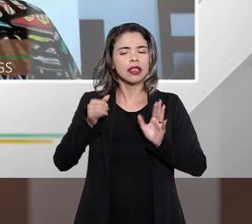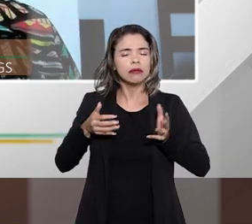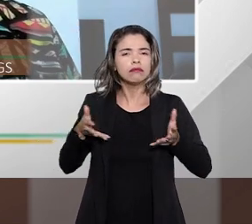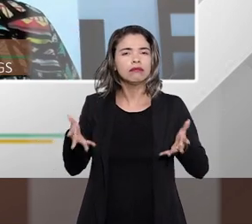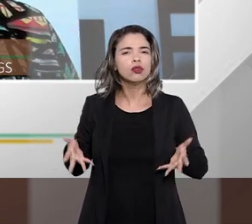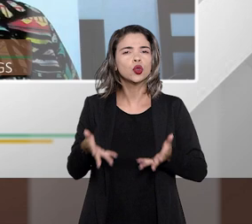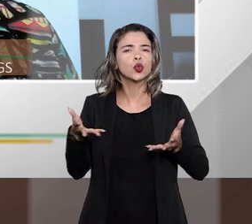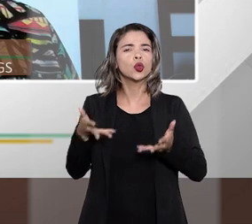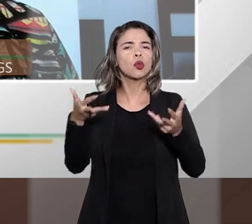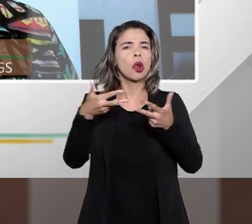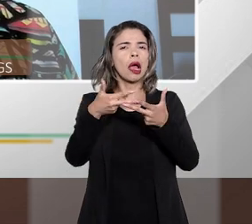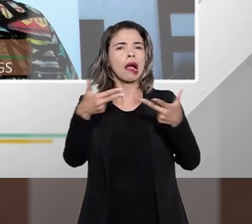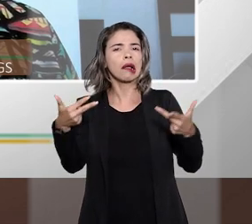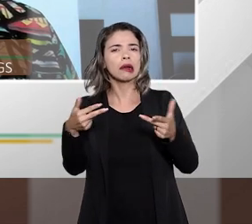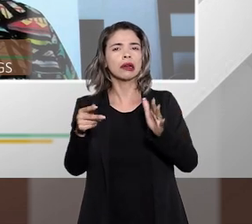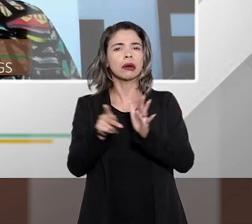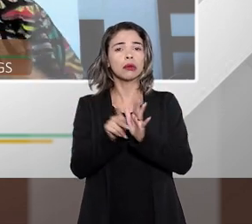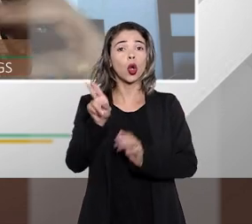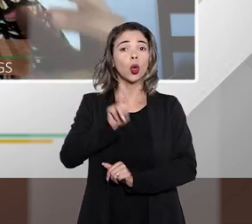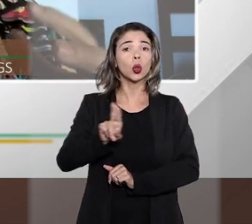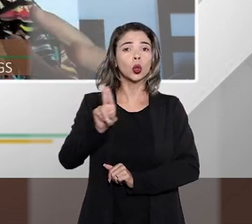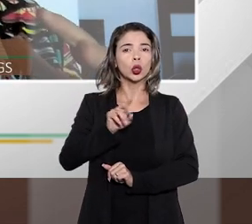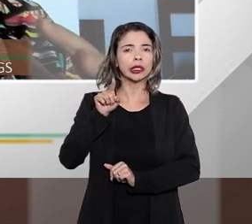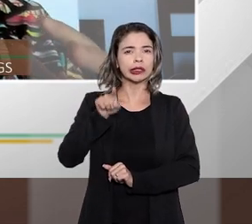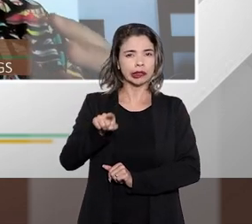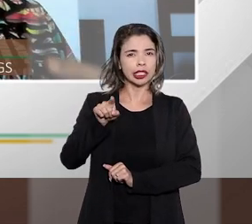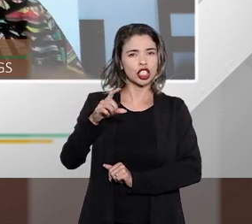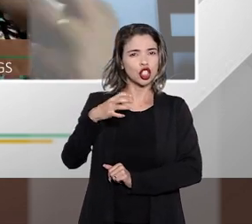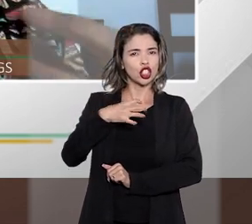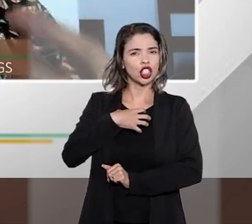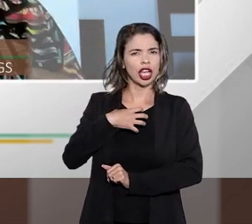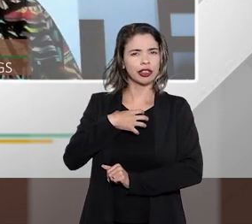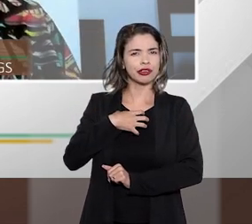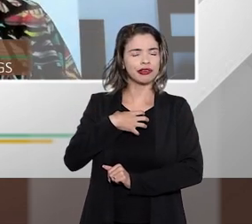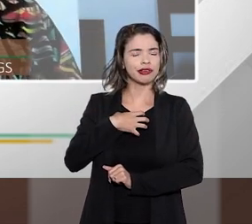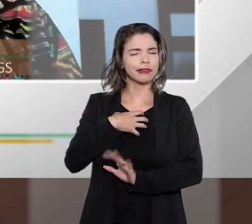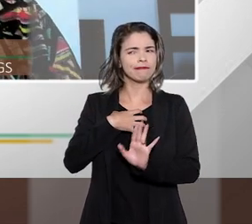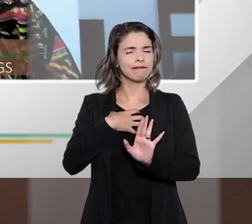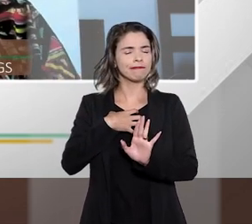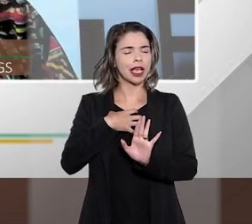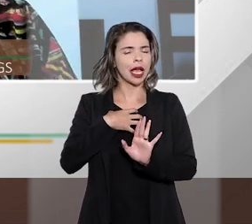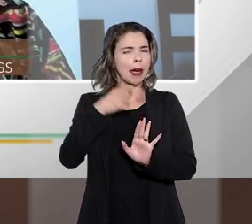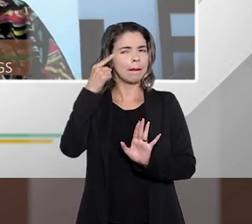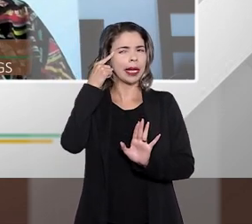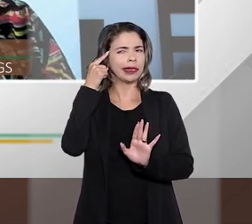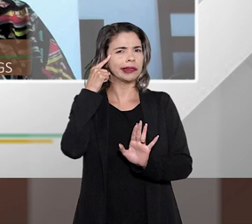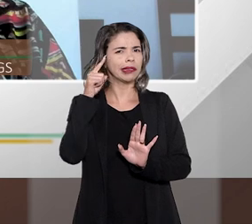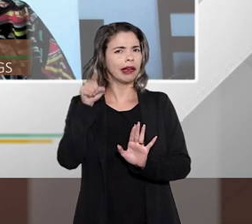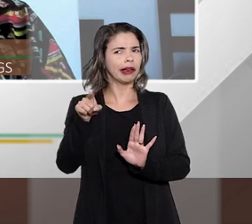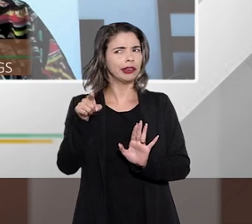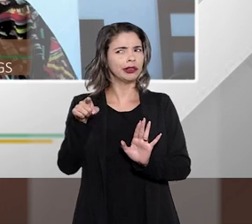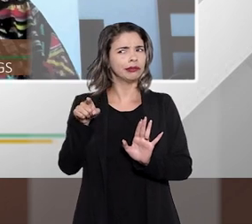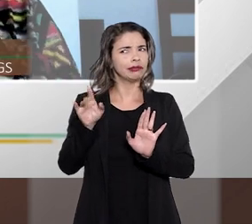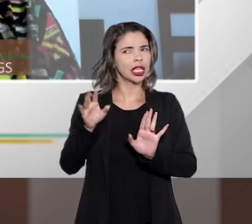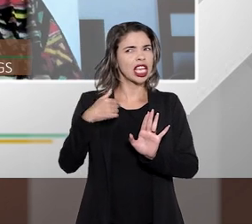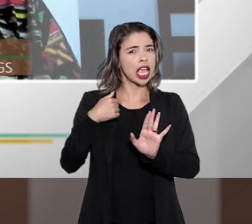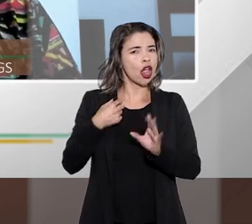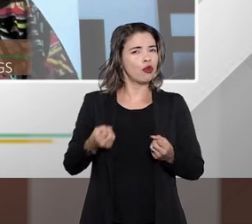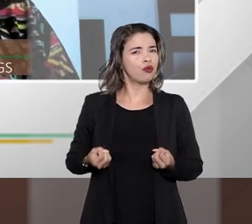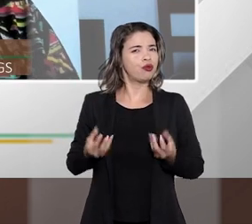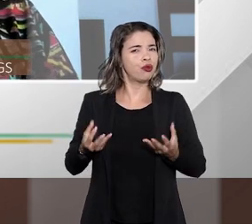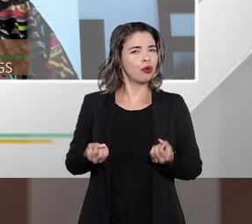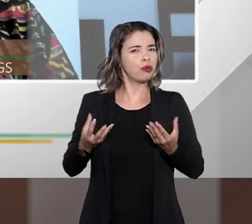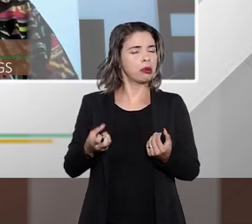que se usa esse sistema fora da ideia da preservação do mínimo existencial, que é